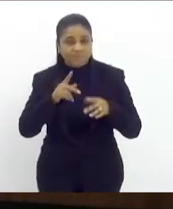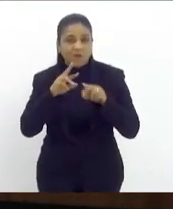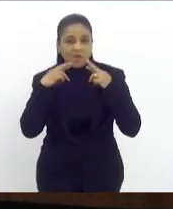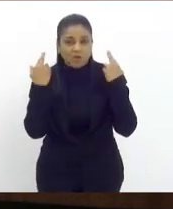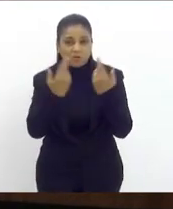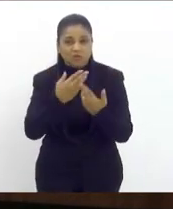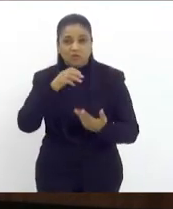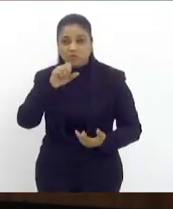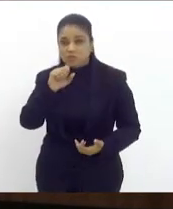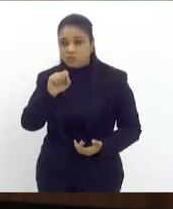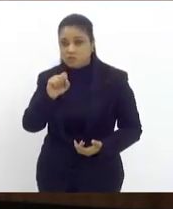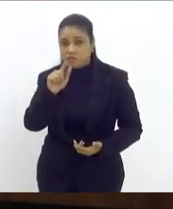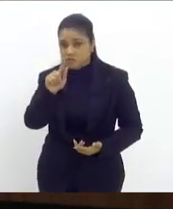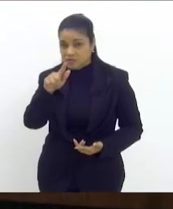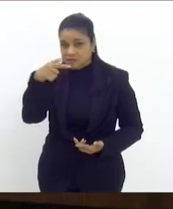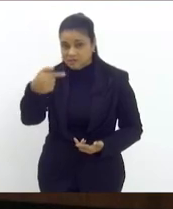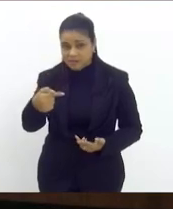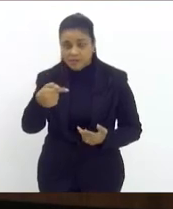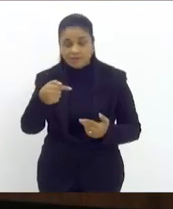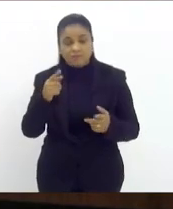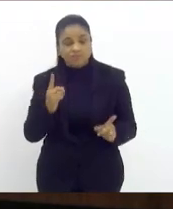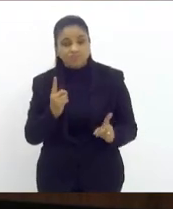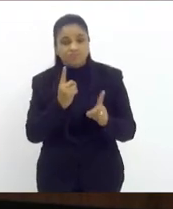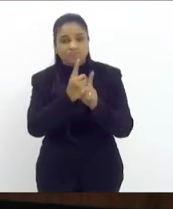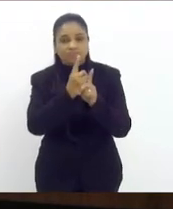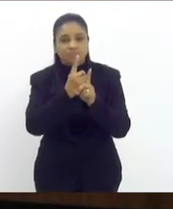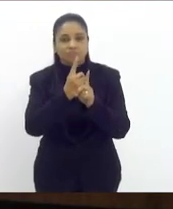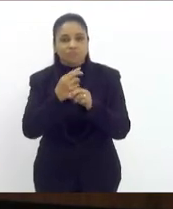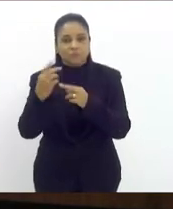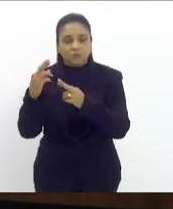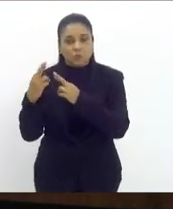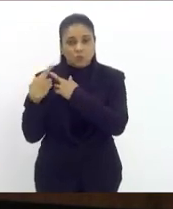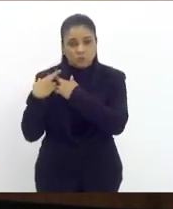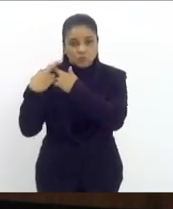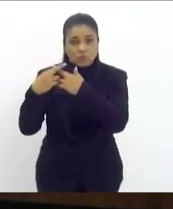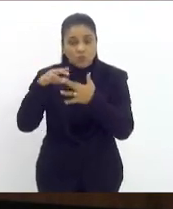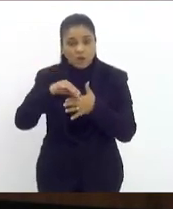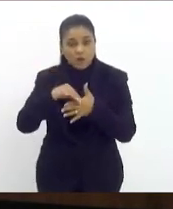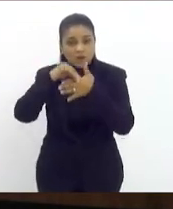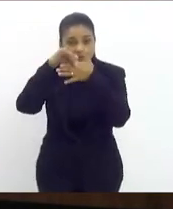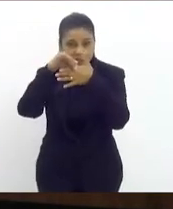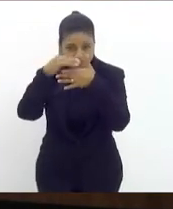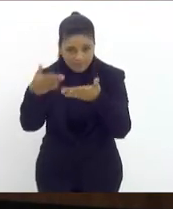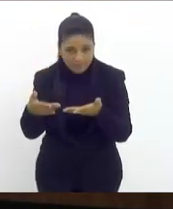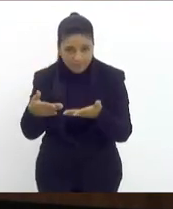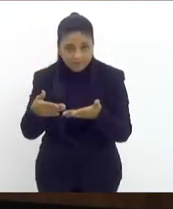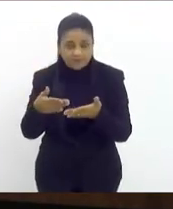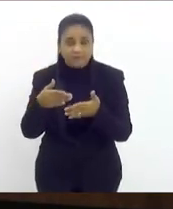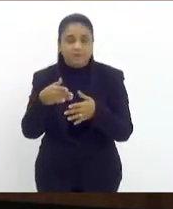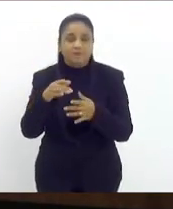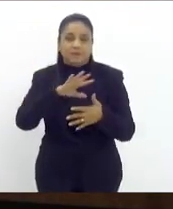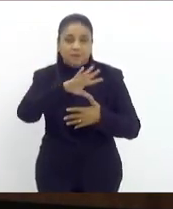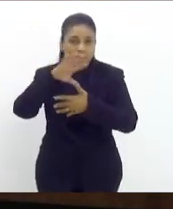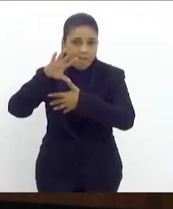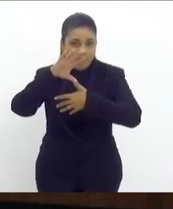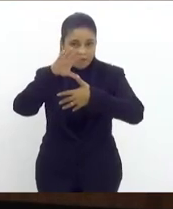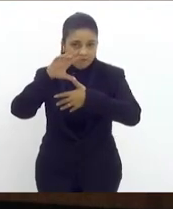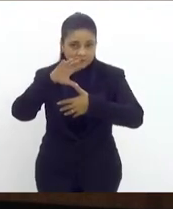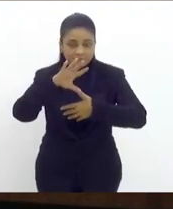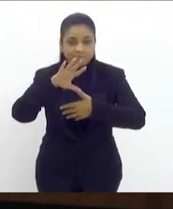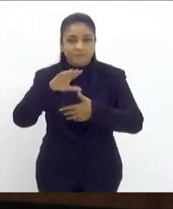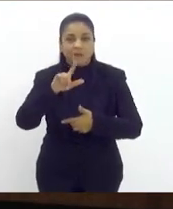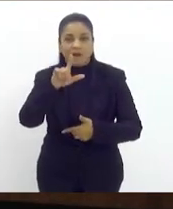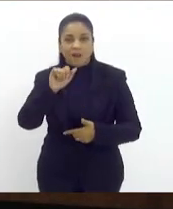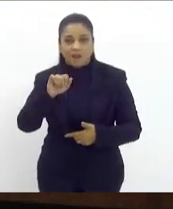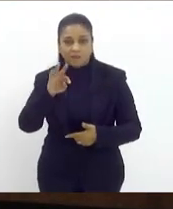a esse encontro com os líderes da América Latina mostra que o Brasil voltou para o trilho da reconquista em respeito